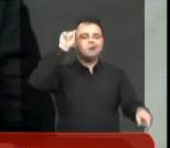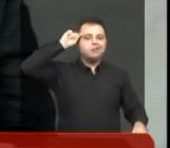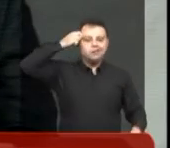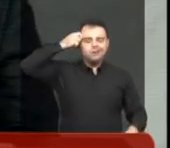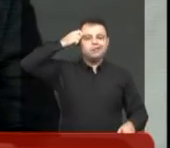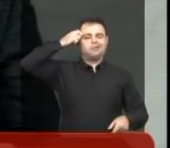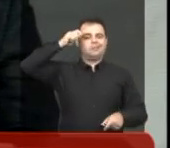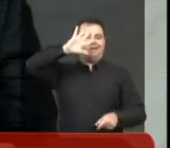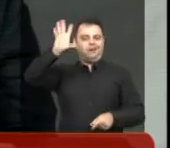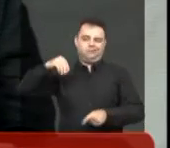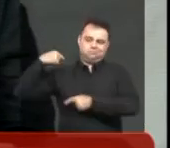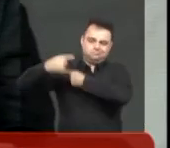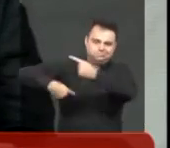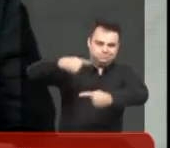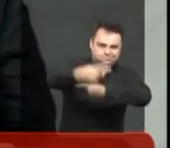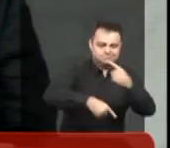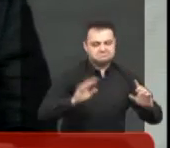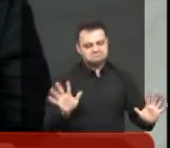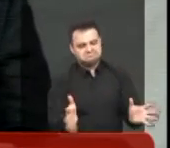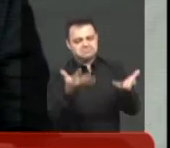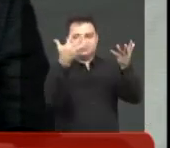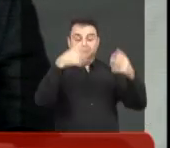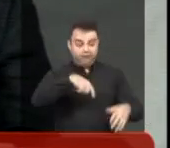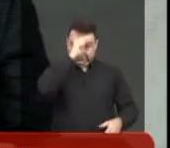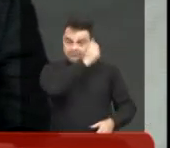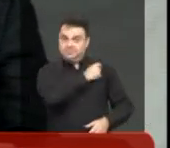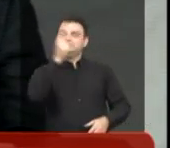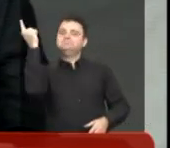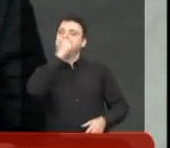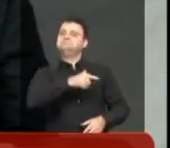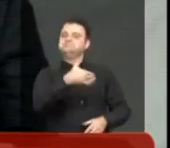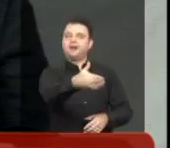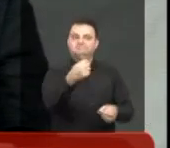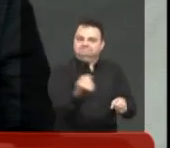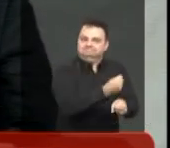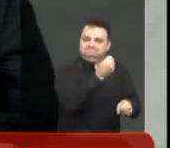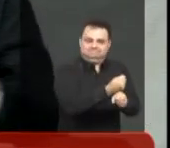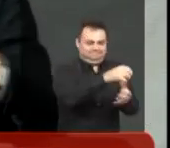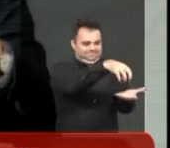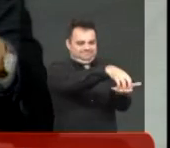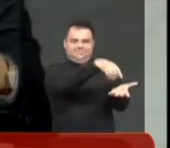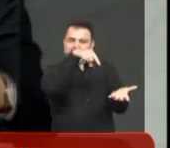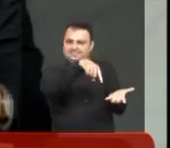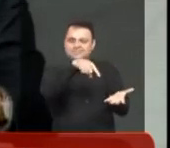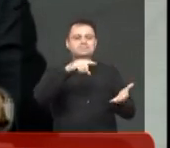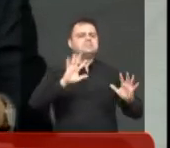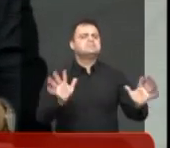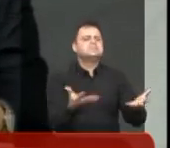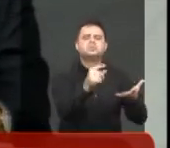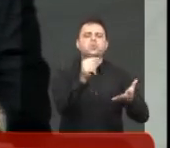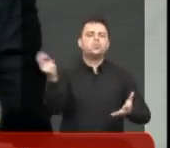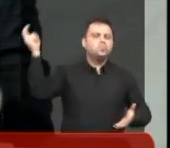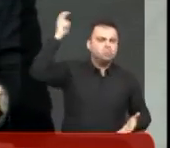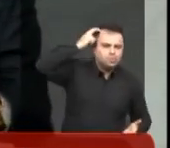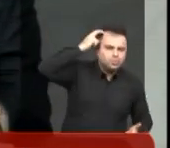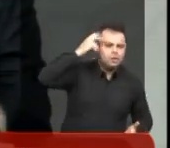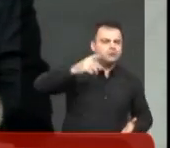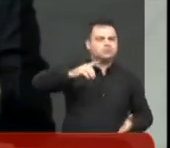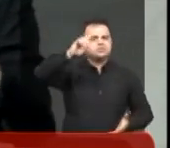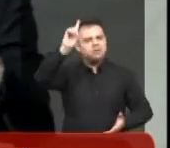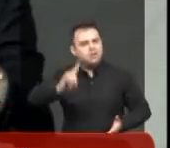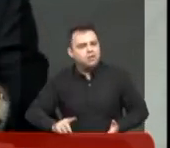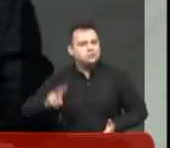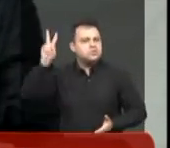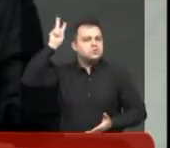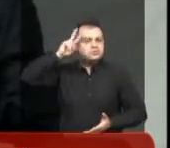a comunidade, os afrodescendentes. E uma delas é aqui em Rio Preto, onde vai ser valorizada a cultura, os